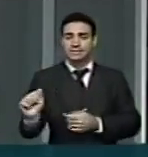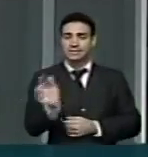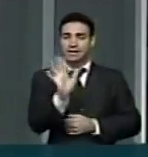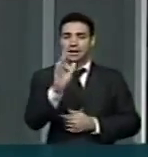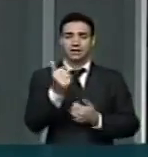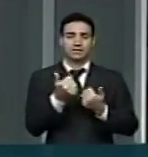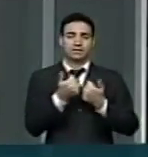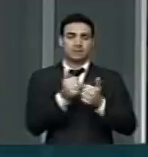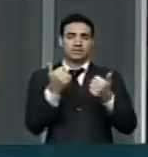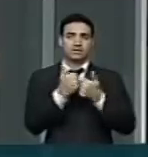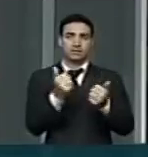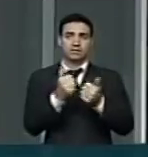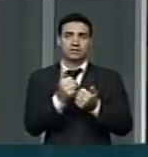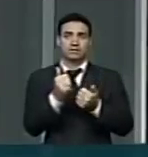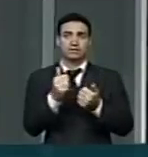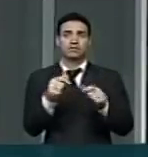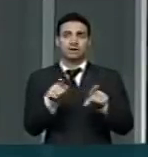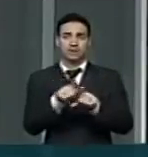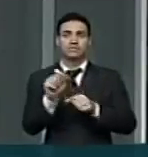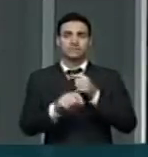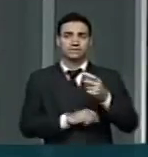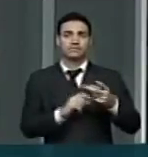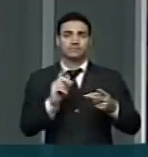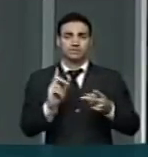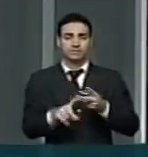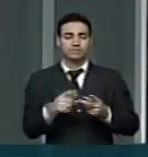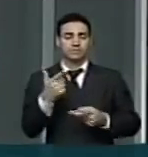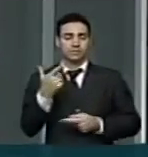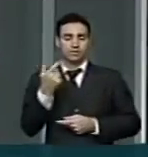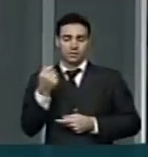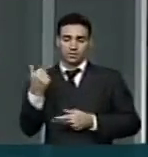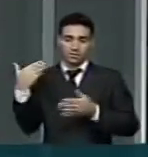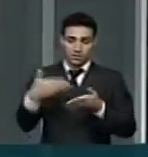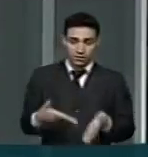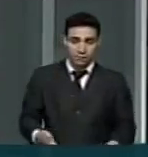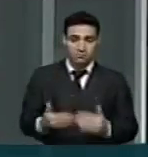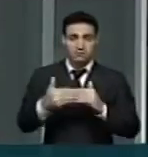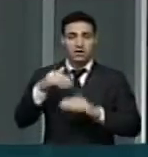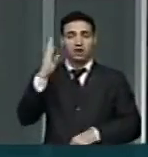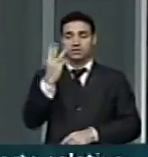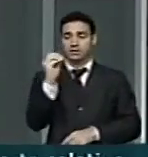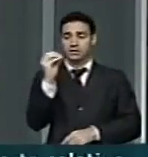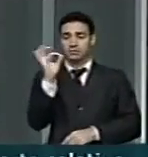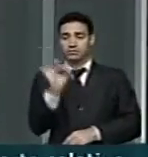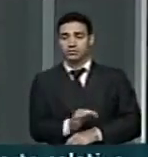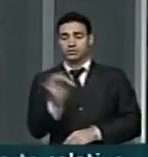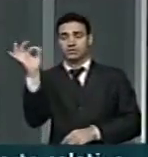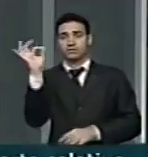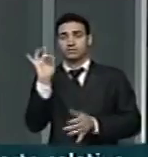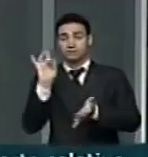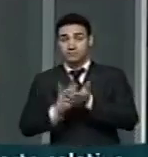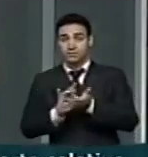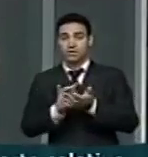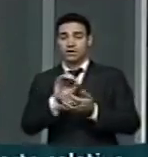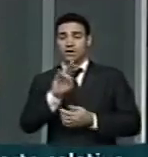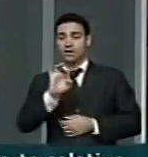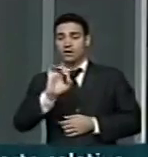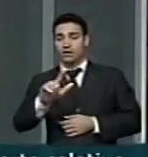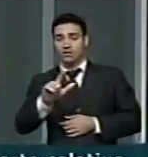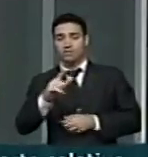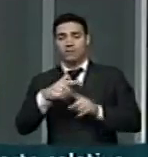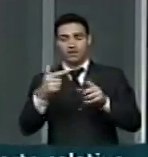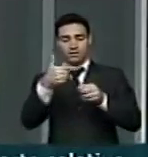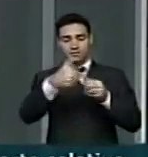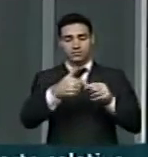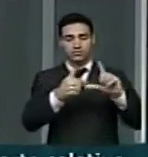da tarifa. Por exemplo, de dois mil para cá, a tarifa subiu mais de trinta por cento em termos reais, enquanto a gasolina ficou abaixo